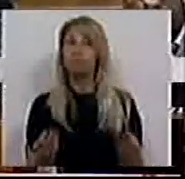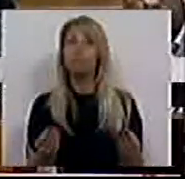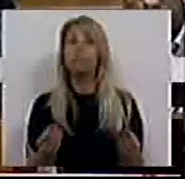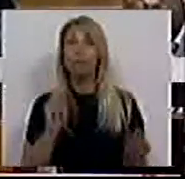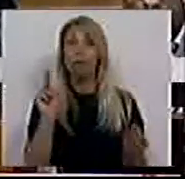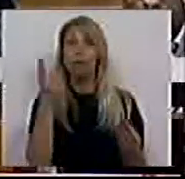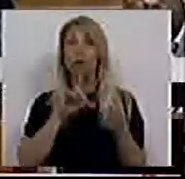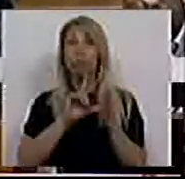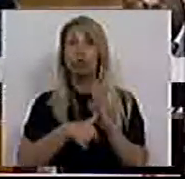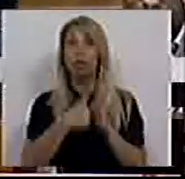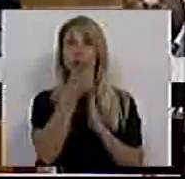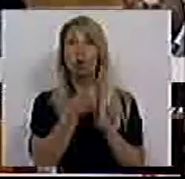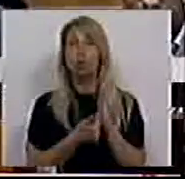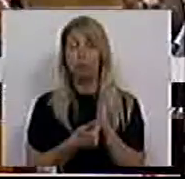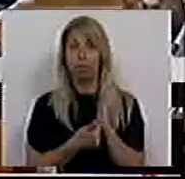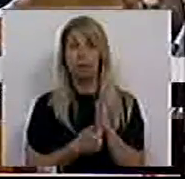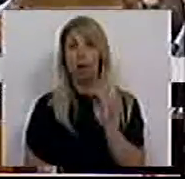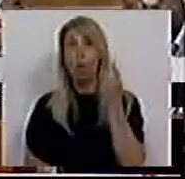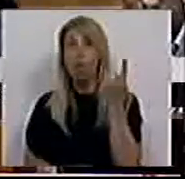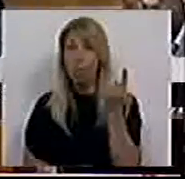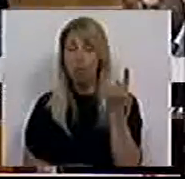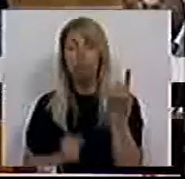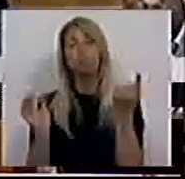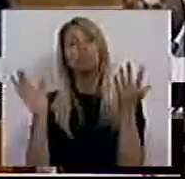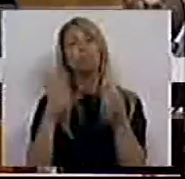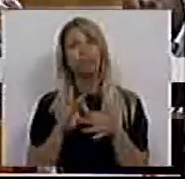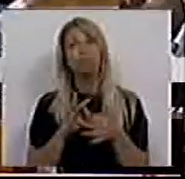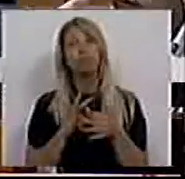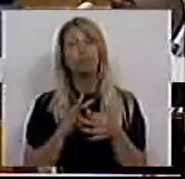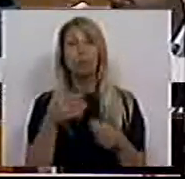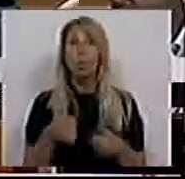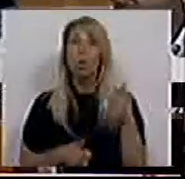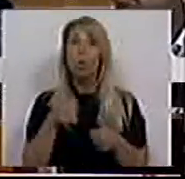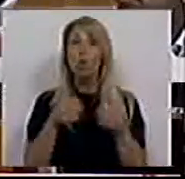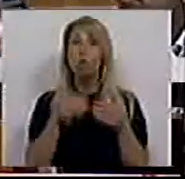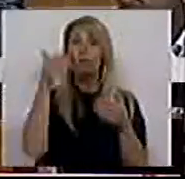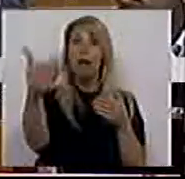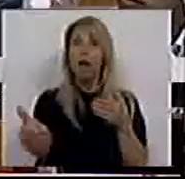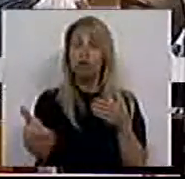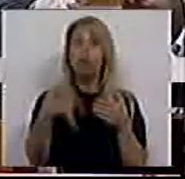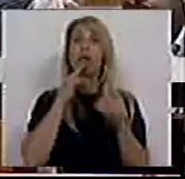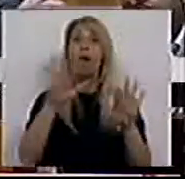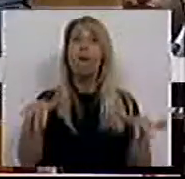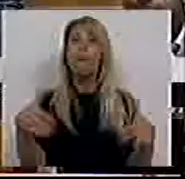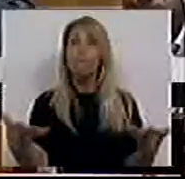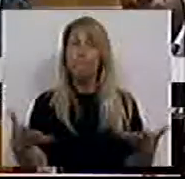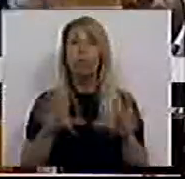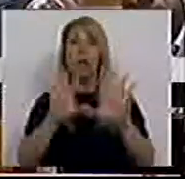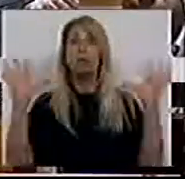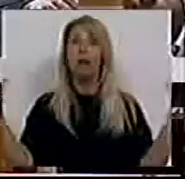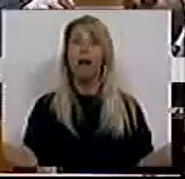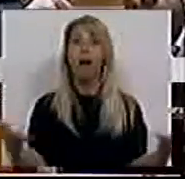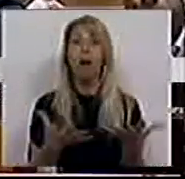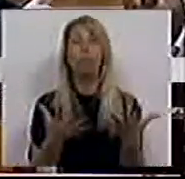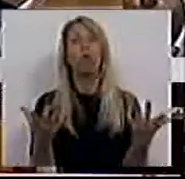dois projetos de resolução. Um tendendo a que o concurso externo pudesse ser amplo em relação